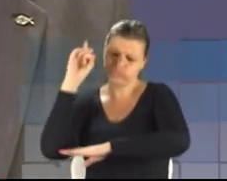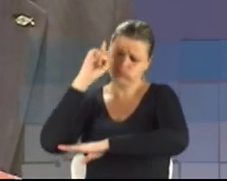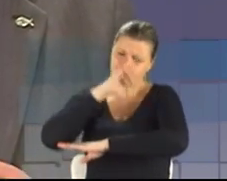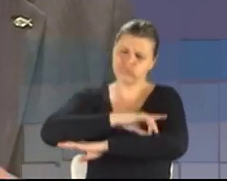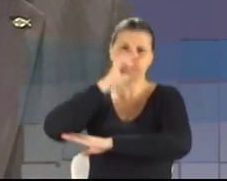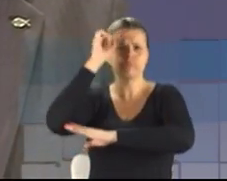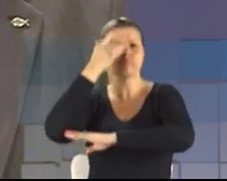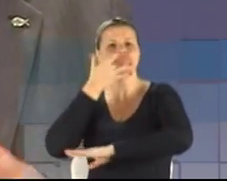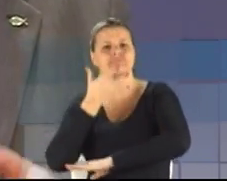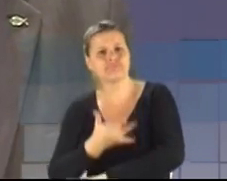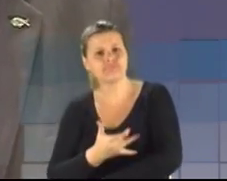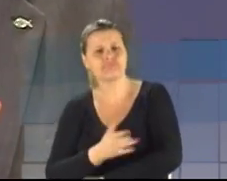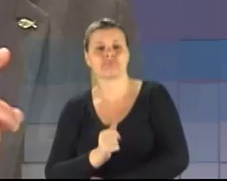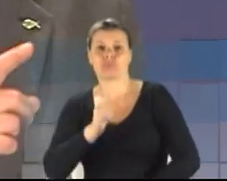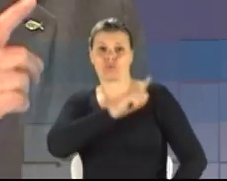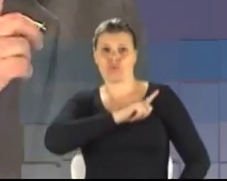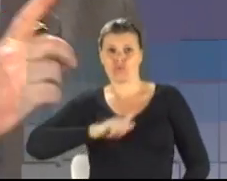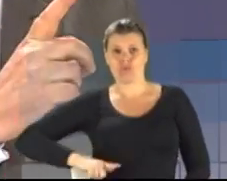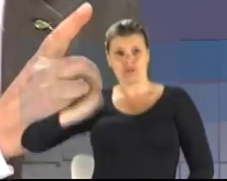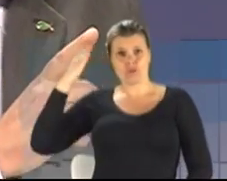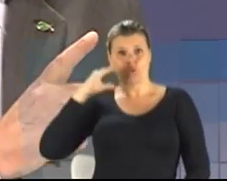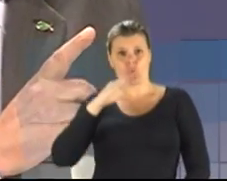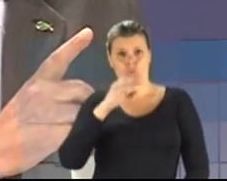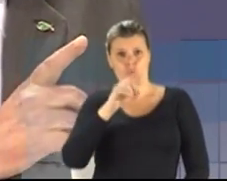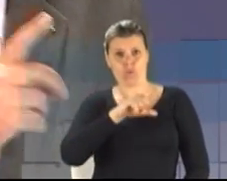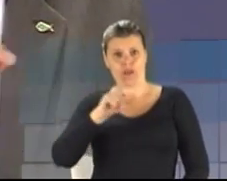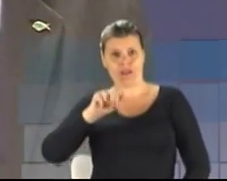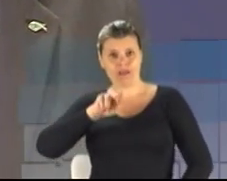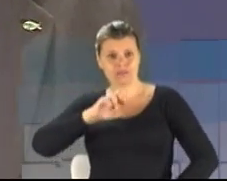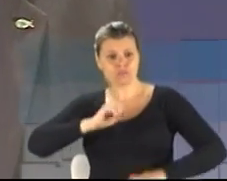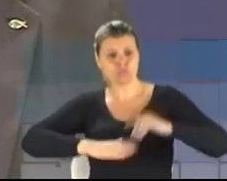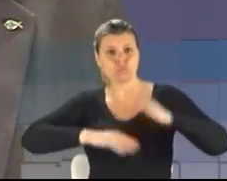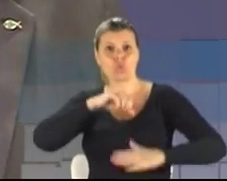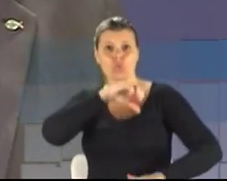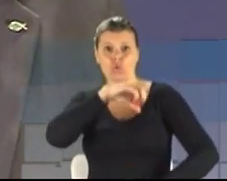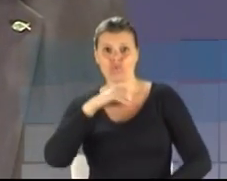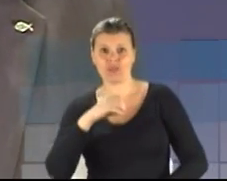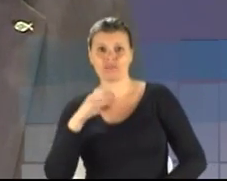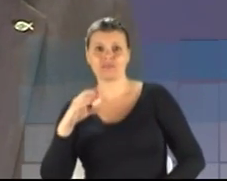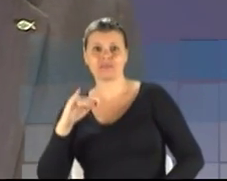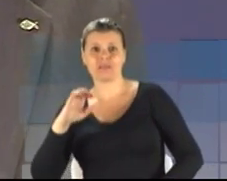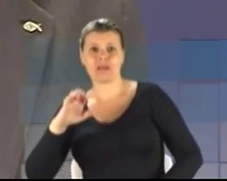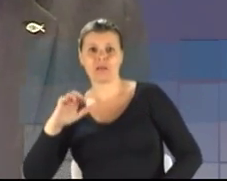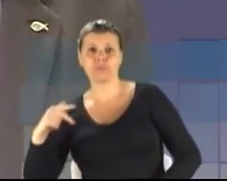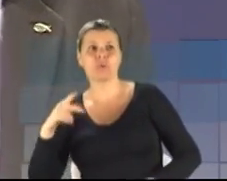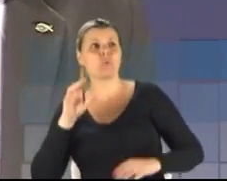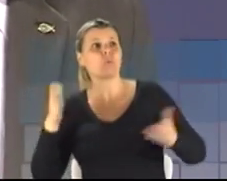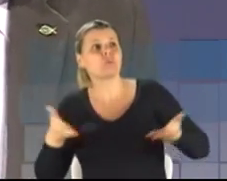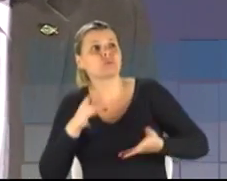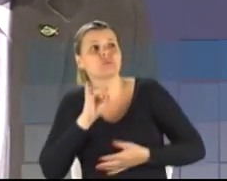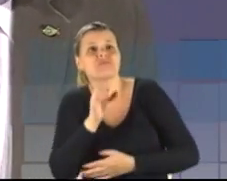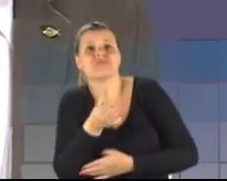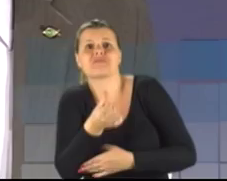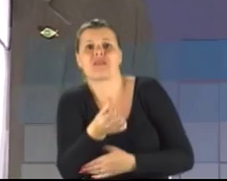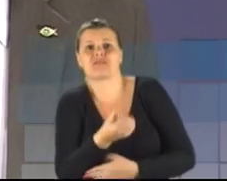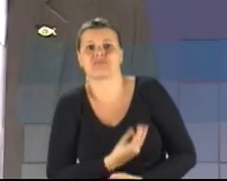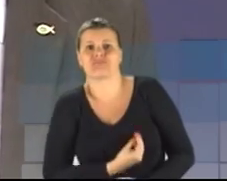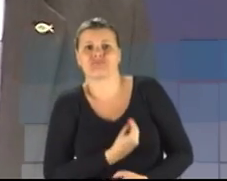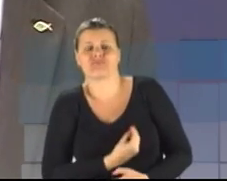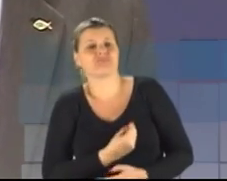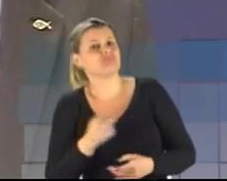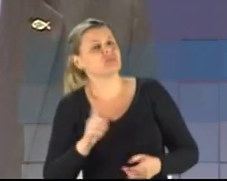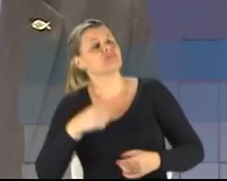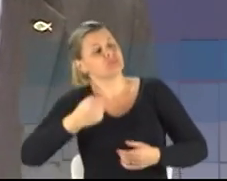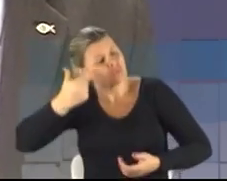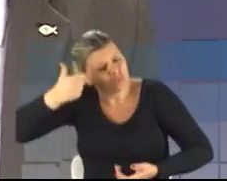O governo do Colares construiu 90 CIEPs e hoje só meia dúzia funcionam. Isso tem que começar a